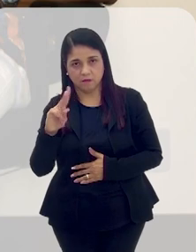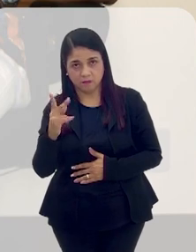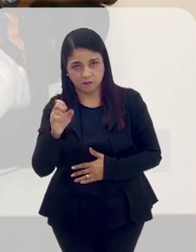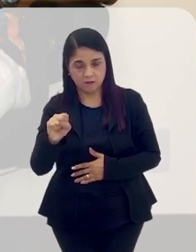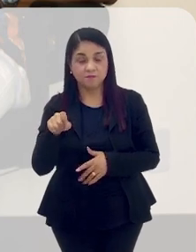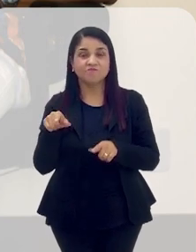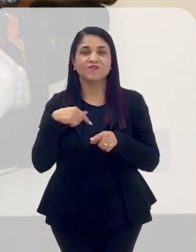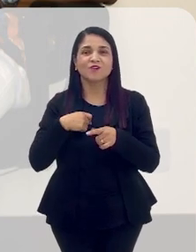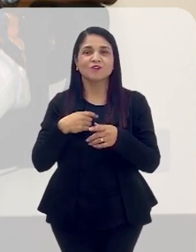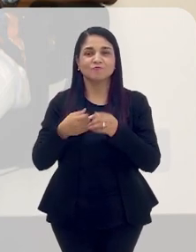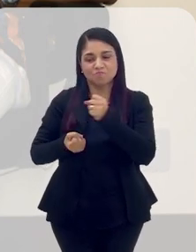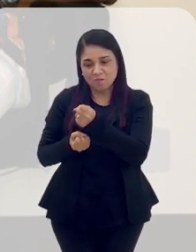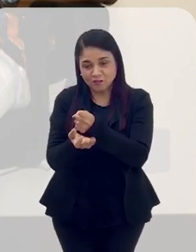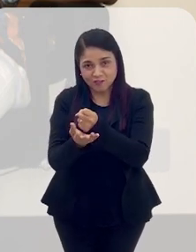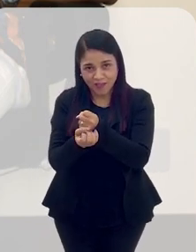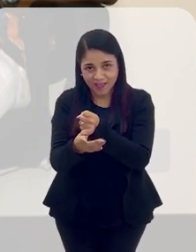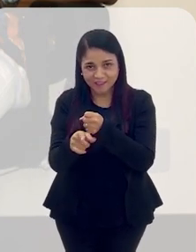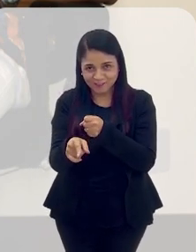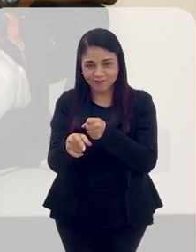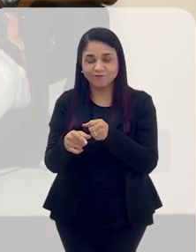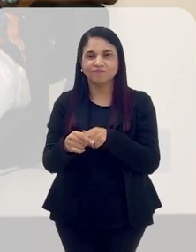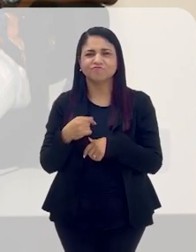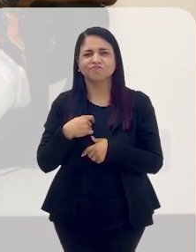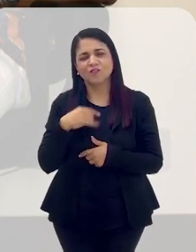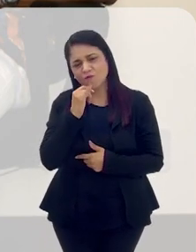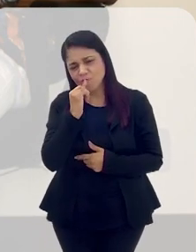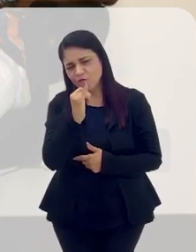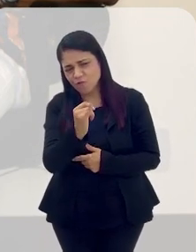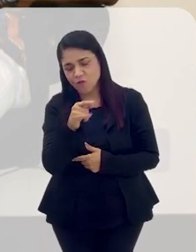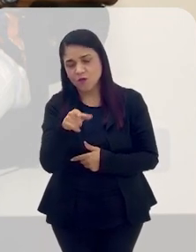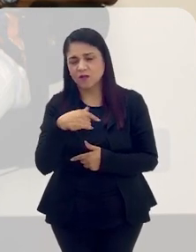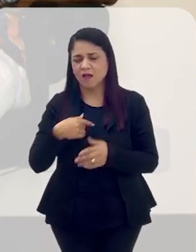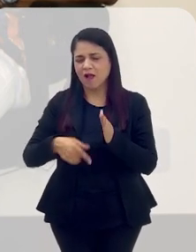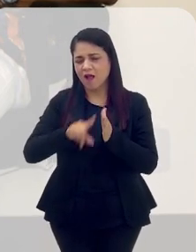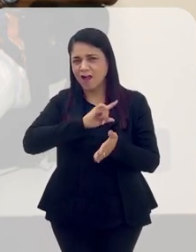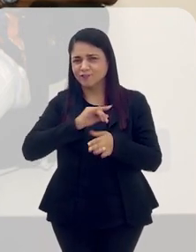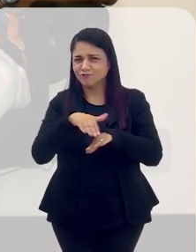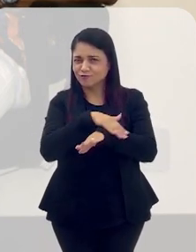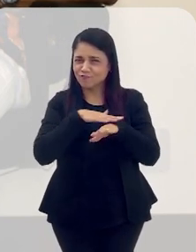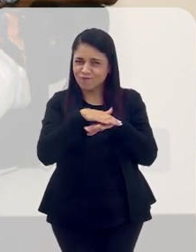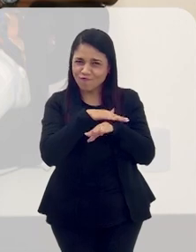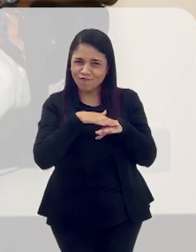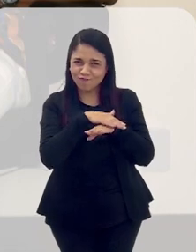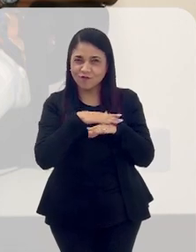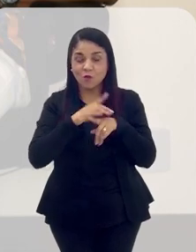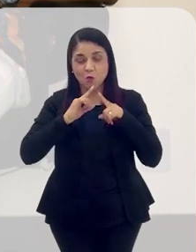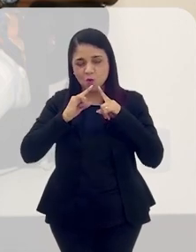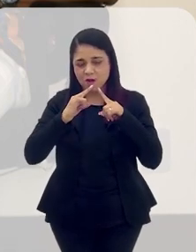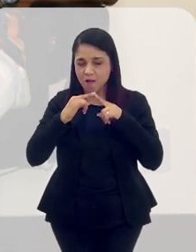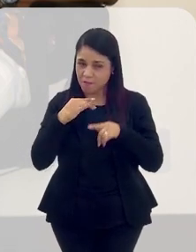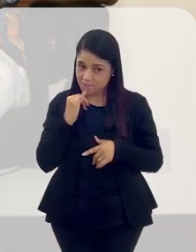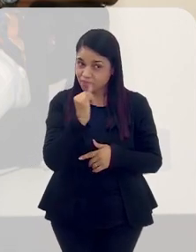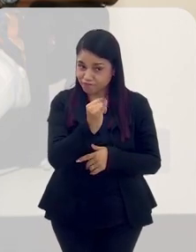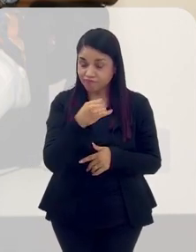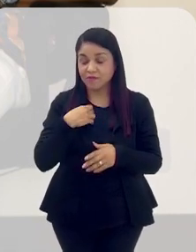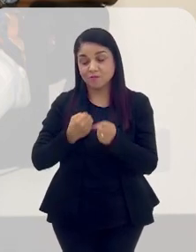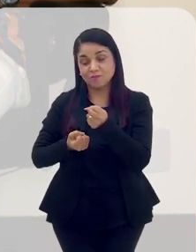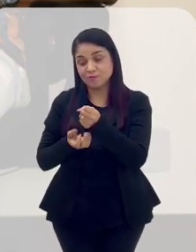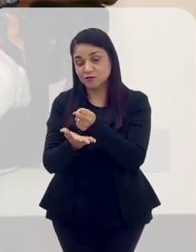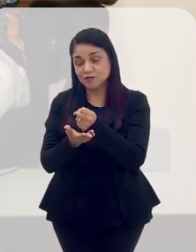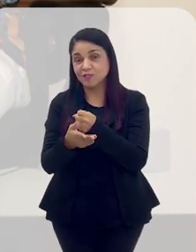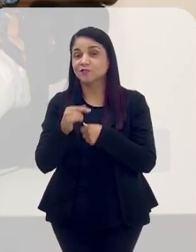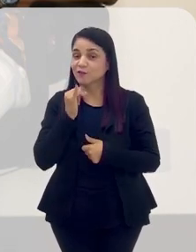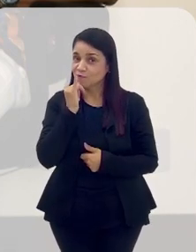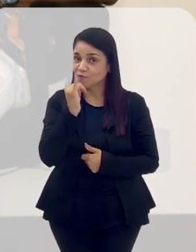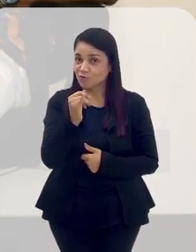Peligeiro. E eu ri muito porque ele falou assim... A gente tinha se falado há um tempo antes, eu tinha feito até essa reclamação, ele falou assim